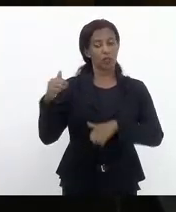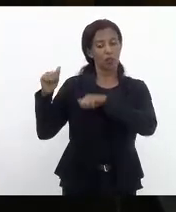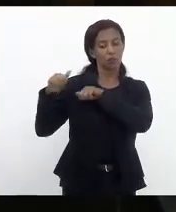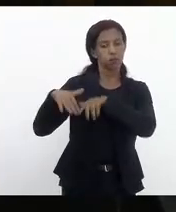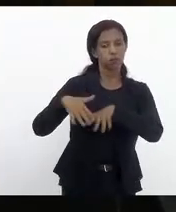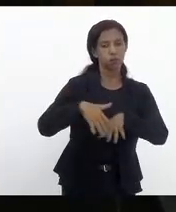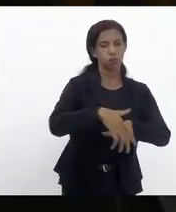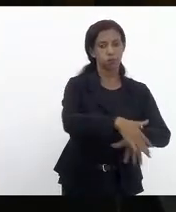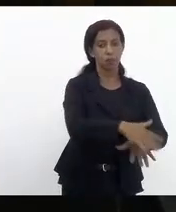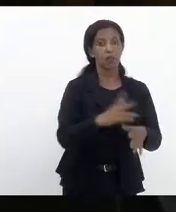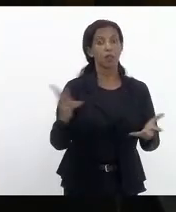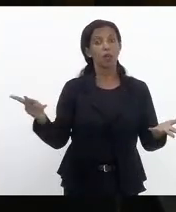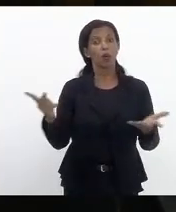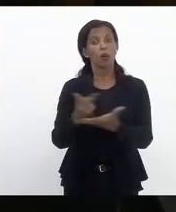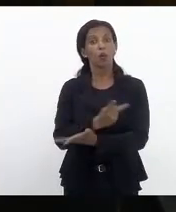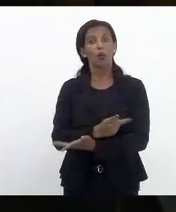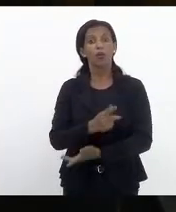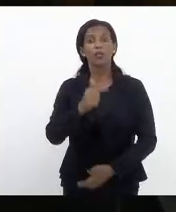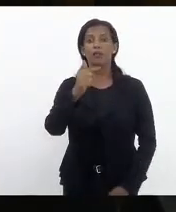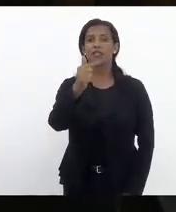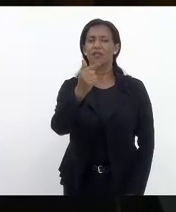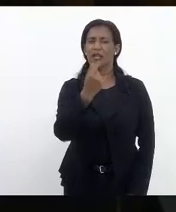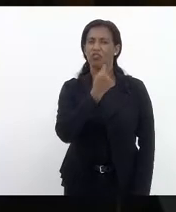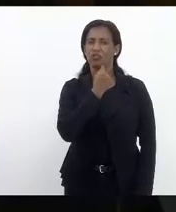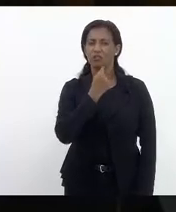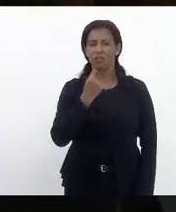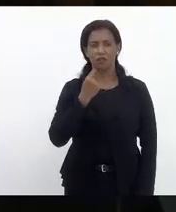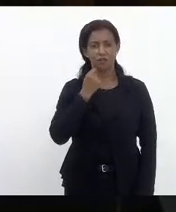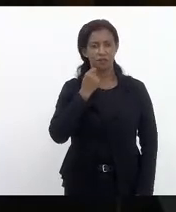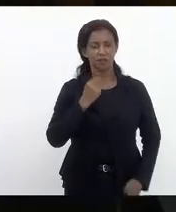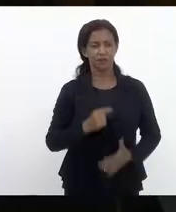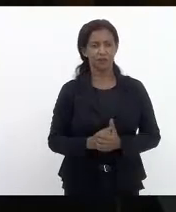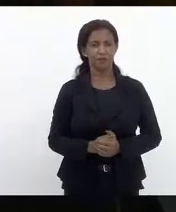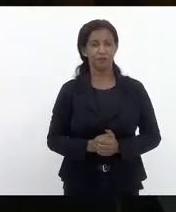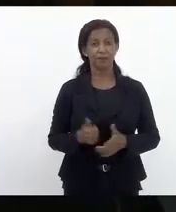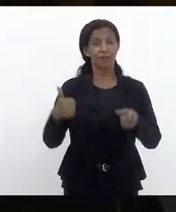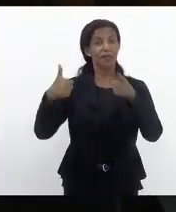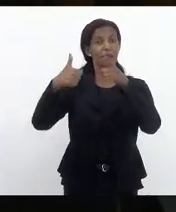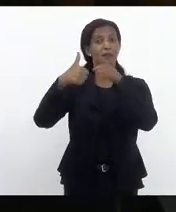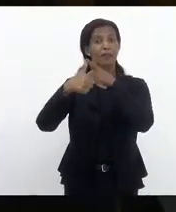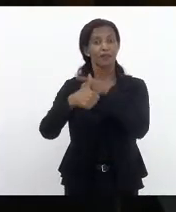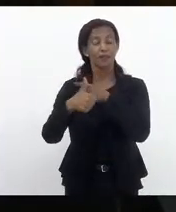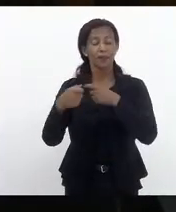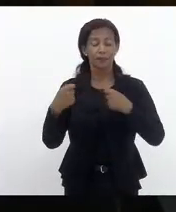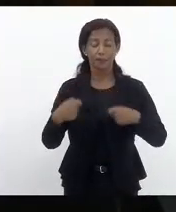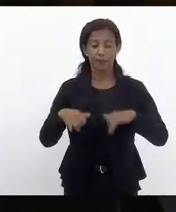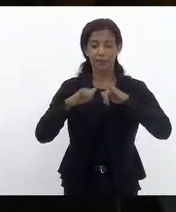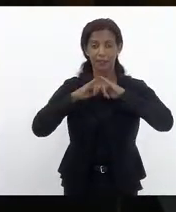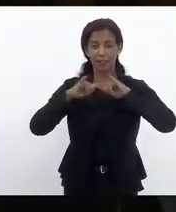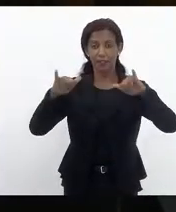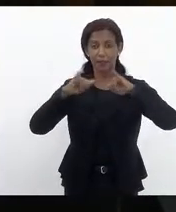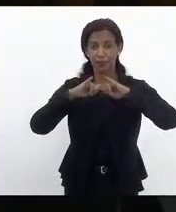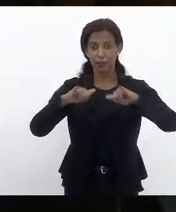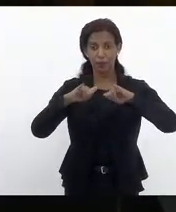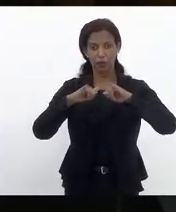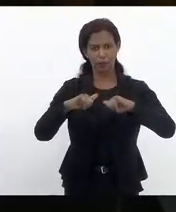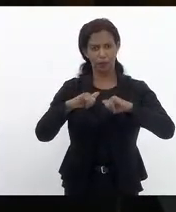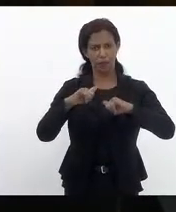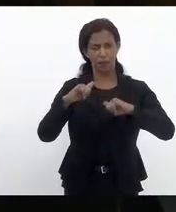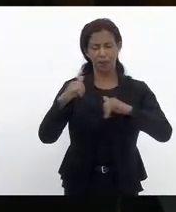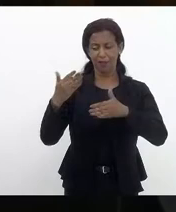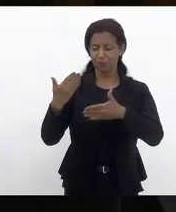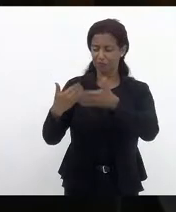que aconteceram no dia 7 de setembro em primeiro lugar é preciso dizer e informar aqueles que me